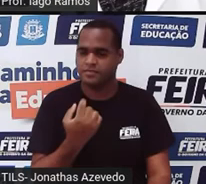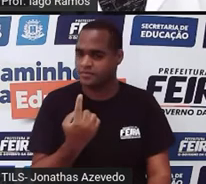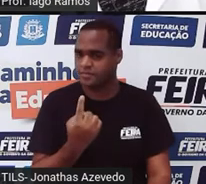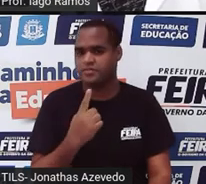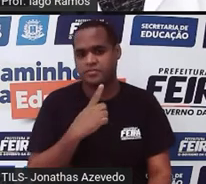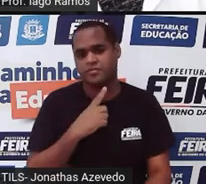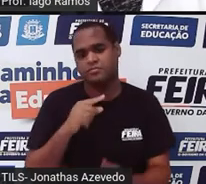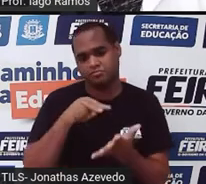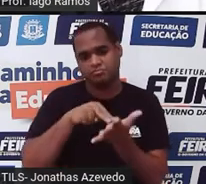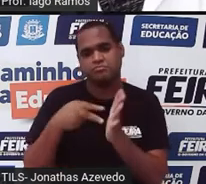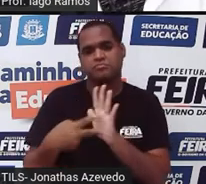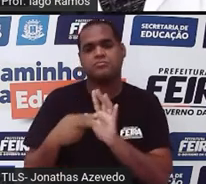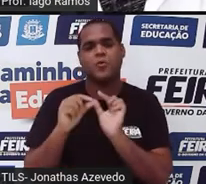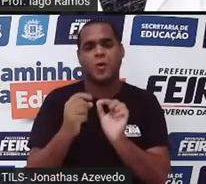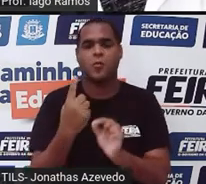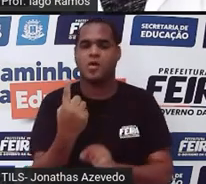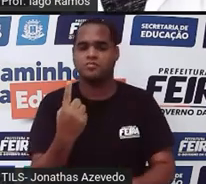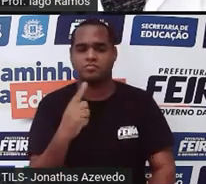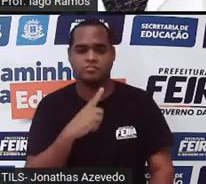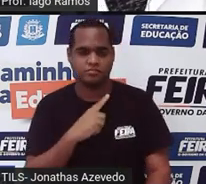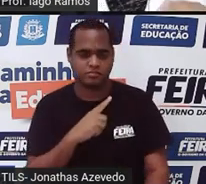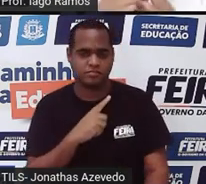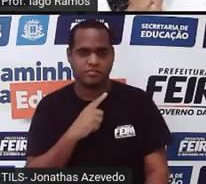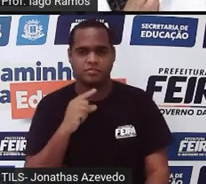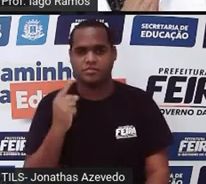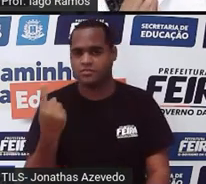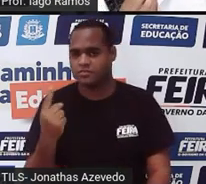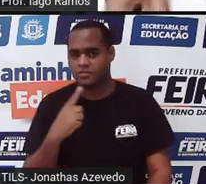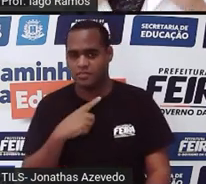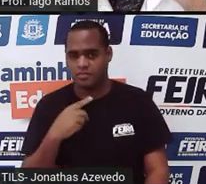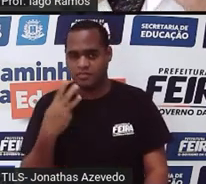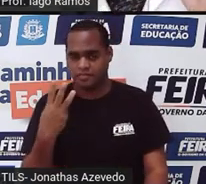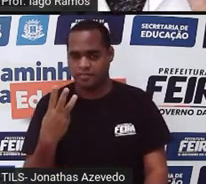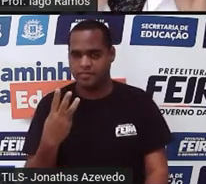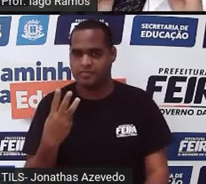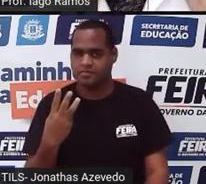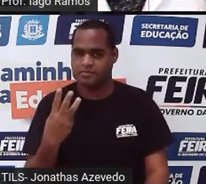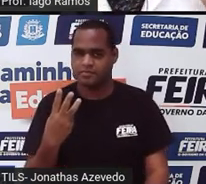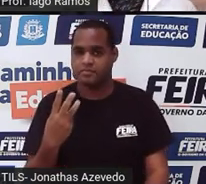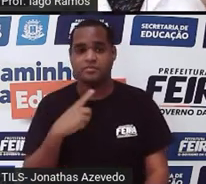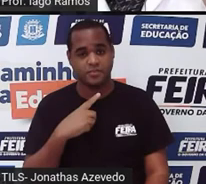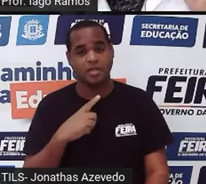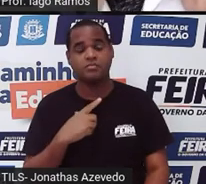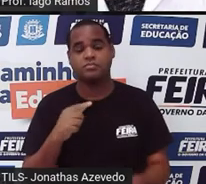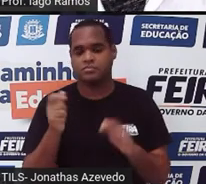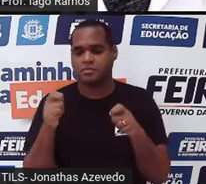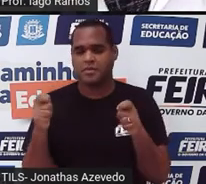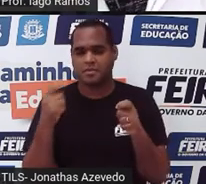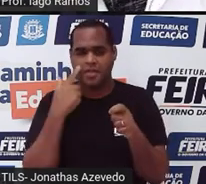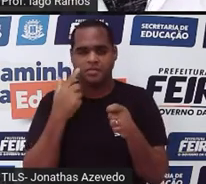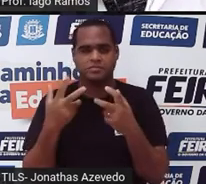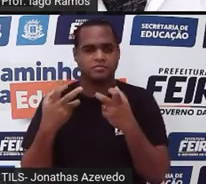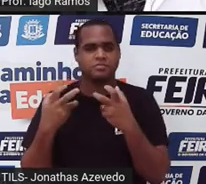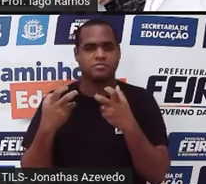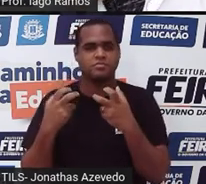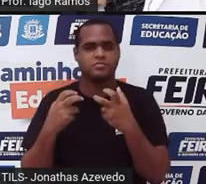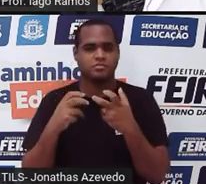bolinha. Próxima figura, 3 bolinhas organizadas de forma que a gente percebe um triângulo.